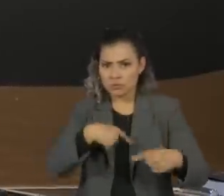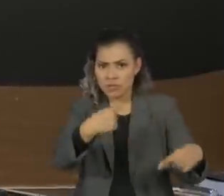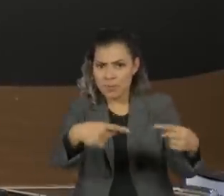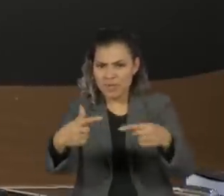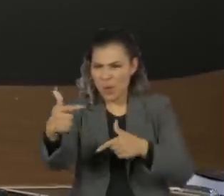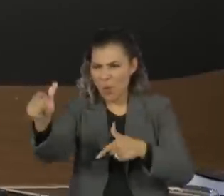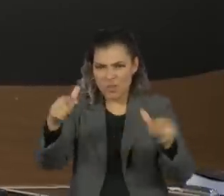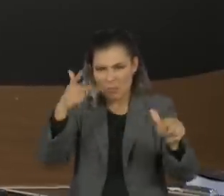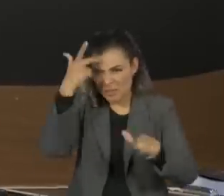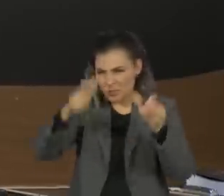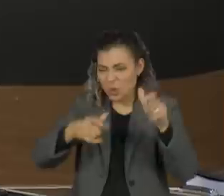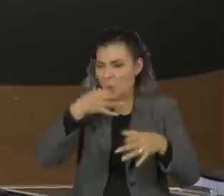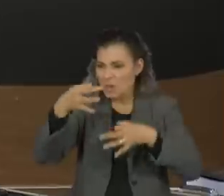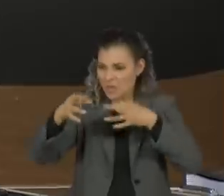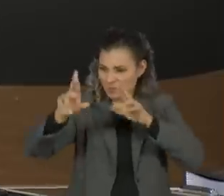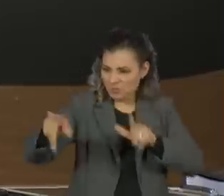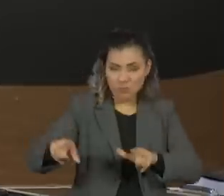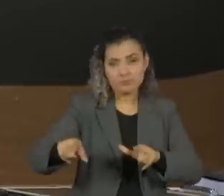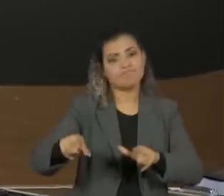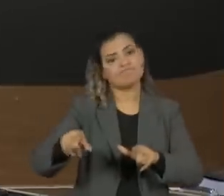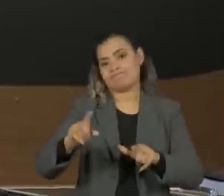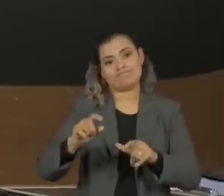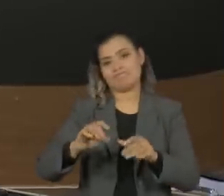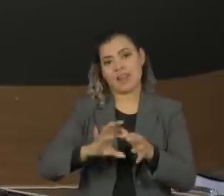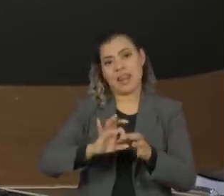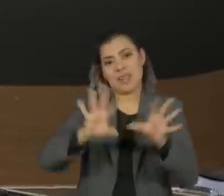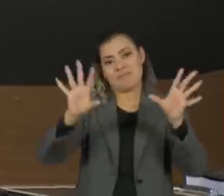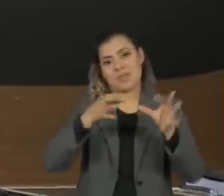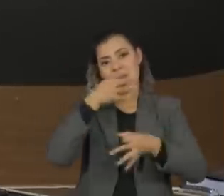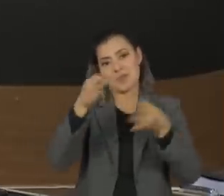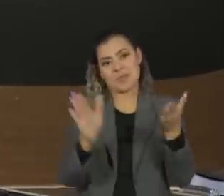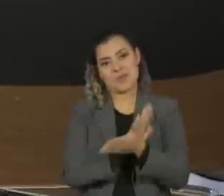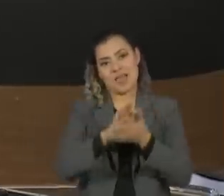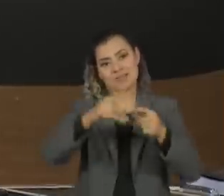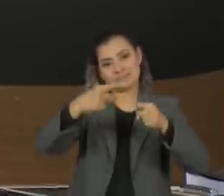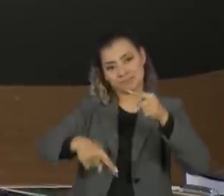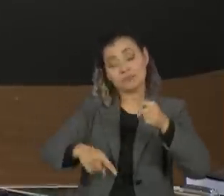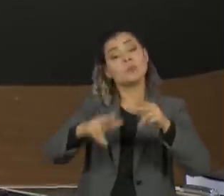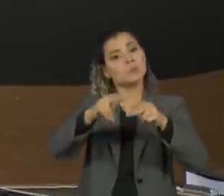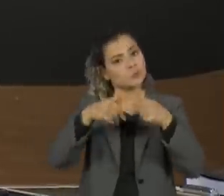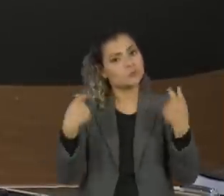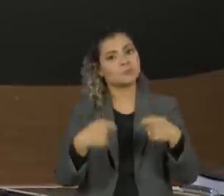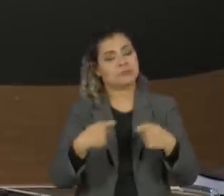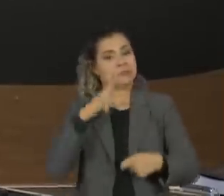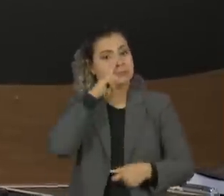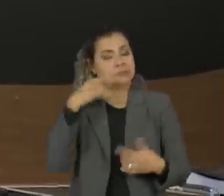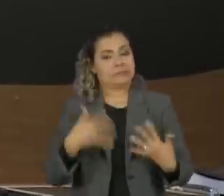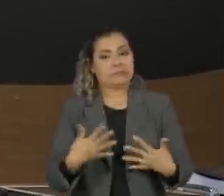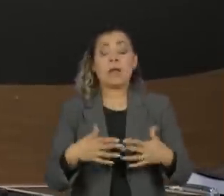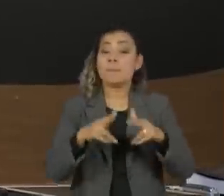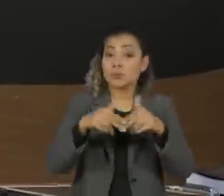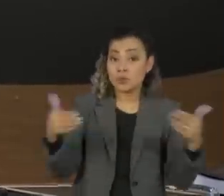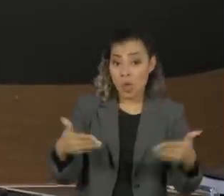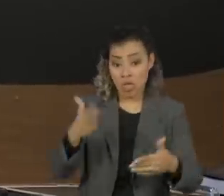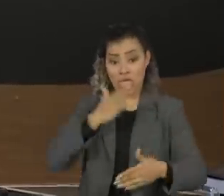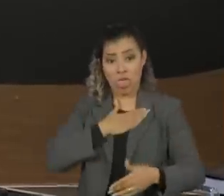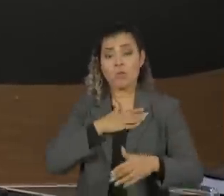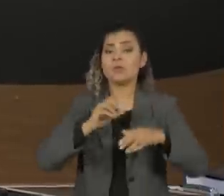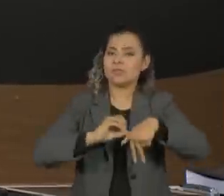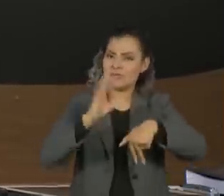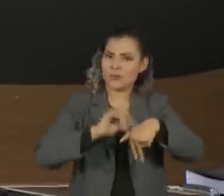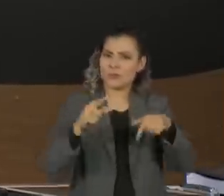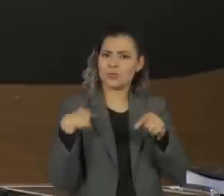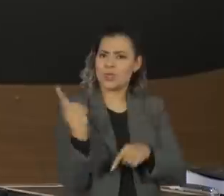pessoas que pensam diferente, aí sim, a liberdade de expressão estará ainda mais ameaçada. No que depender de mim e da TV